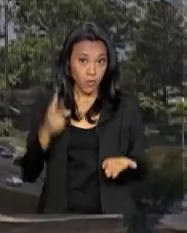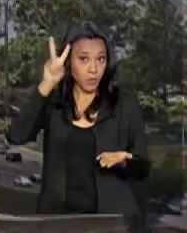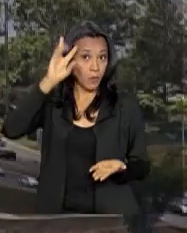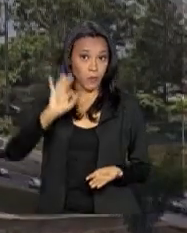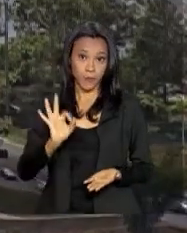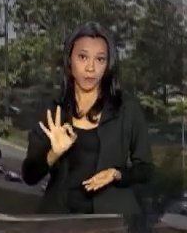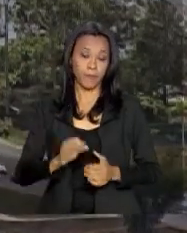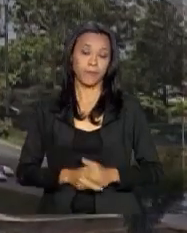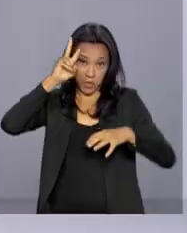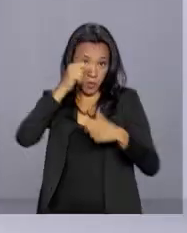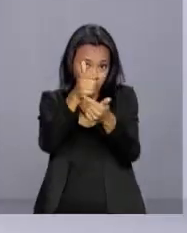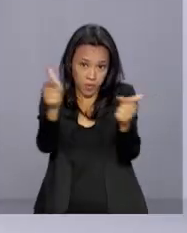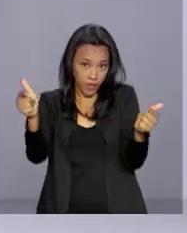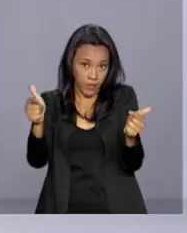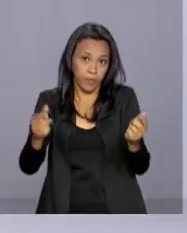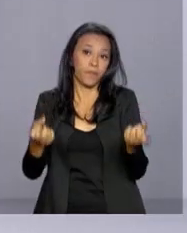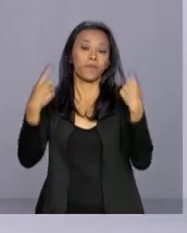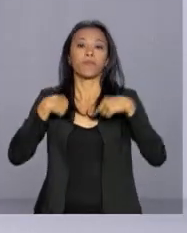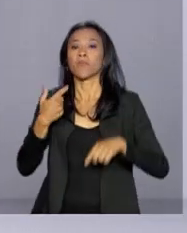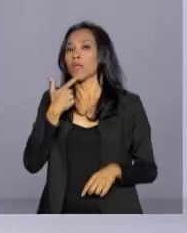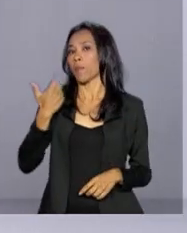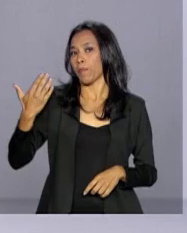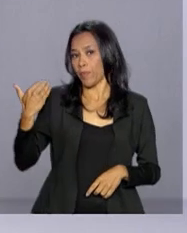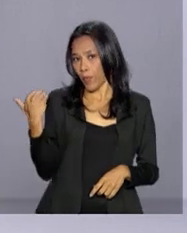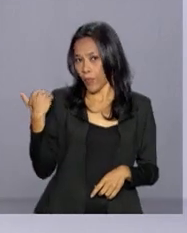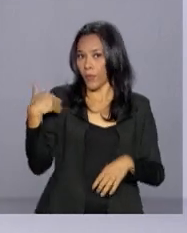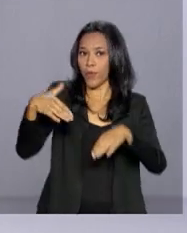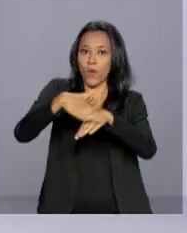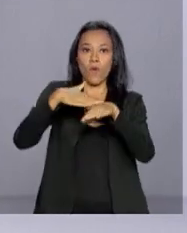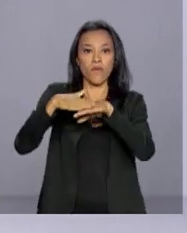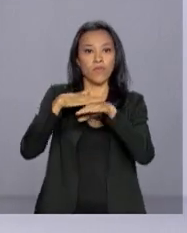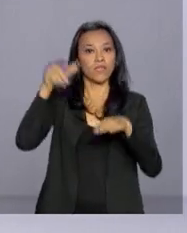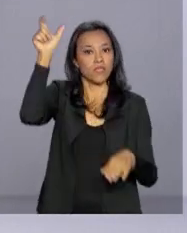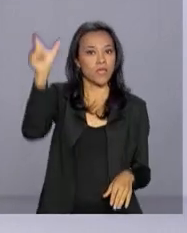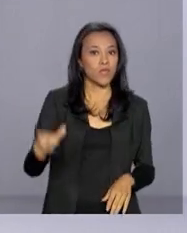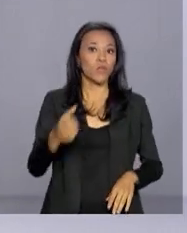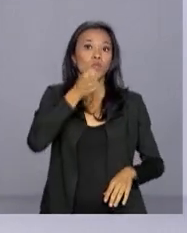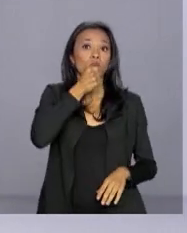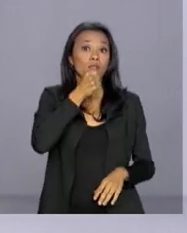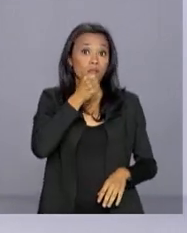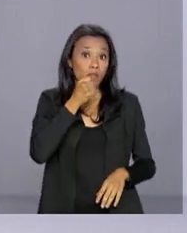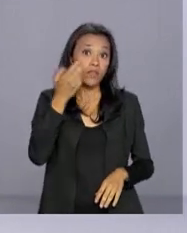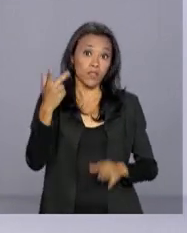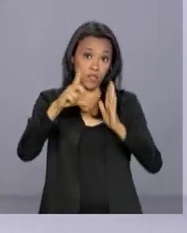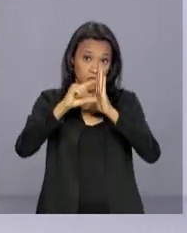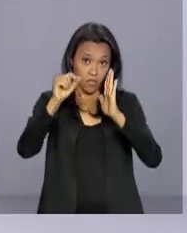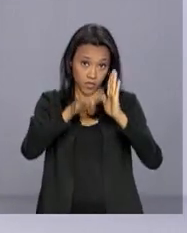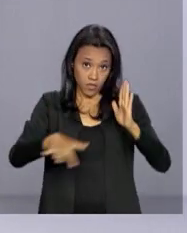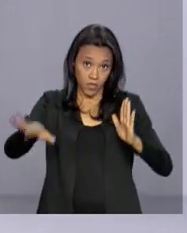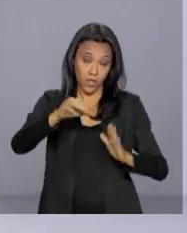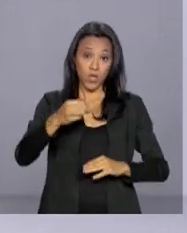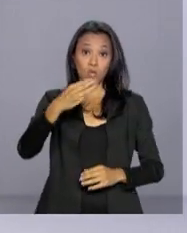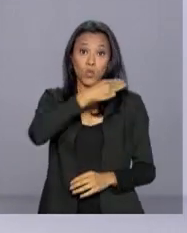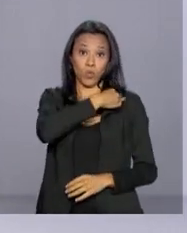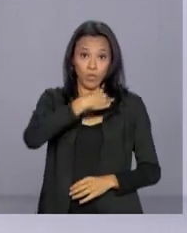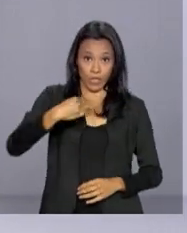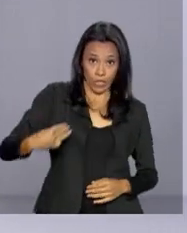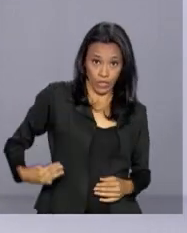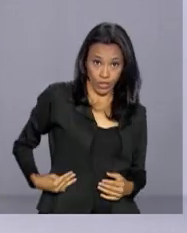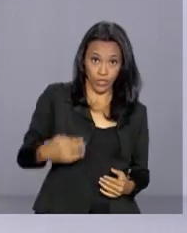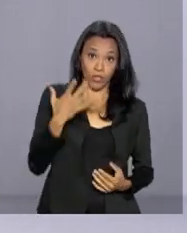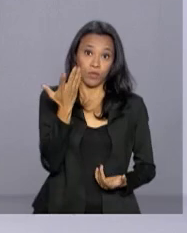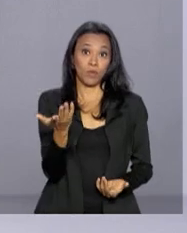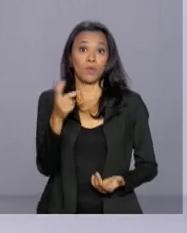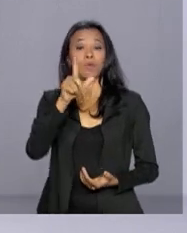segunda-feira. Agora há pouco, em conversa com jornalistas no Palácio do Planalto, o ministro-chefe do Gabinete de Segurança Institucional da